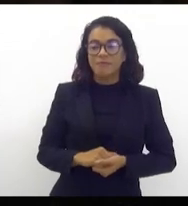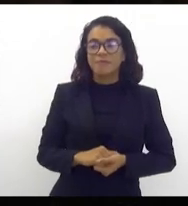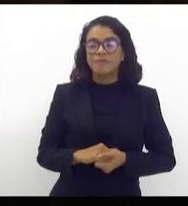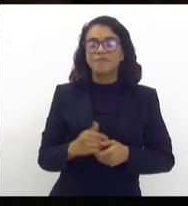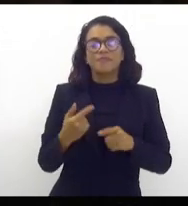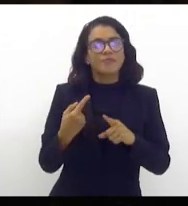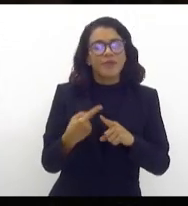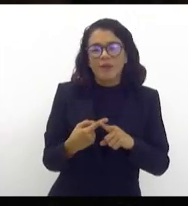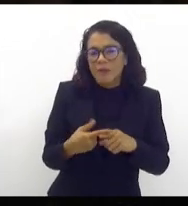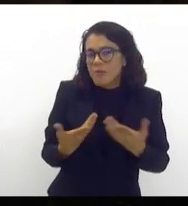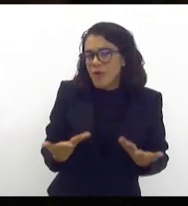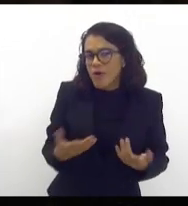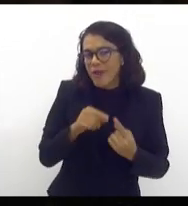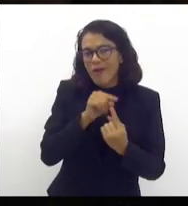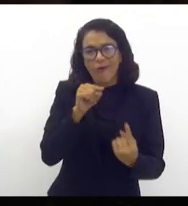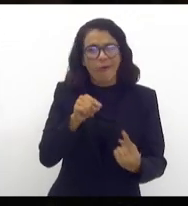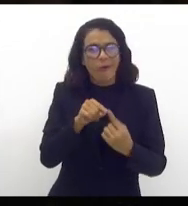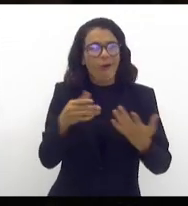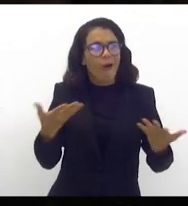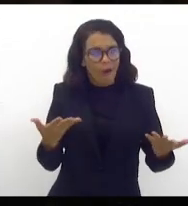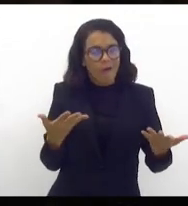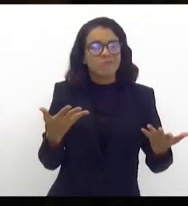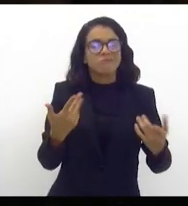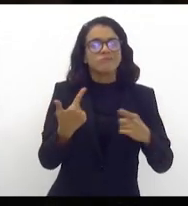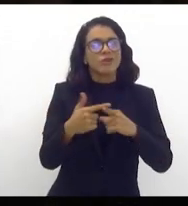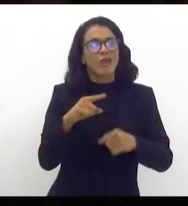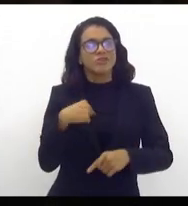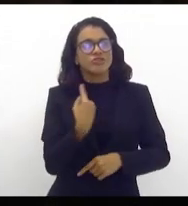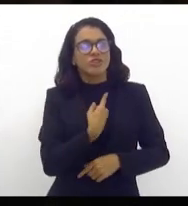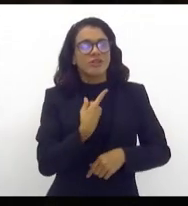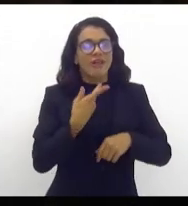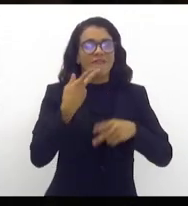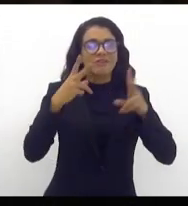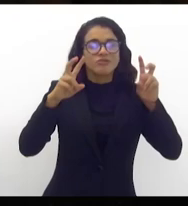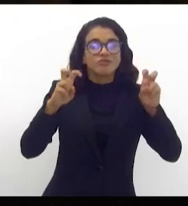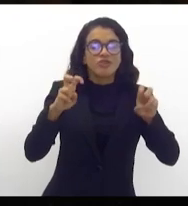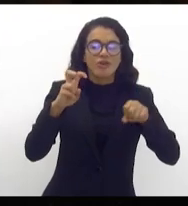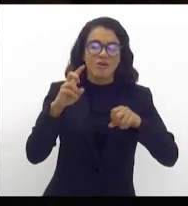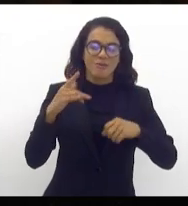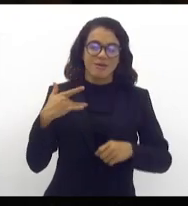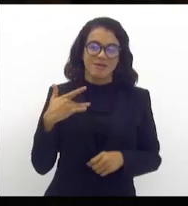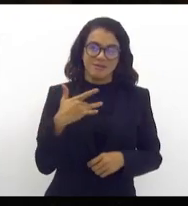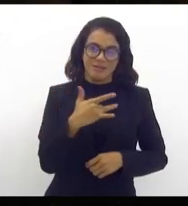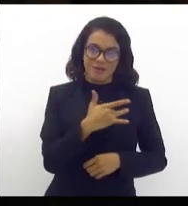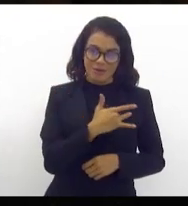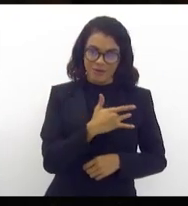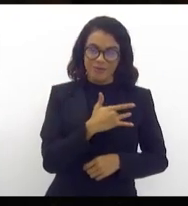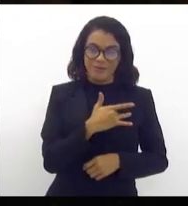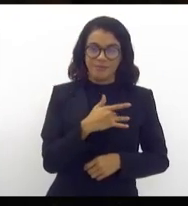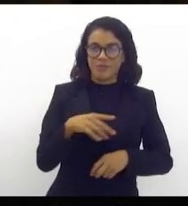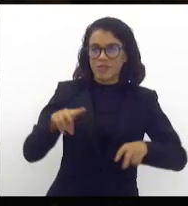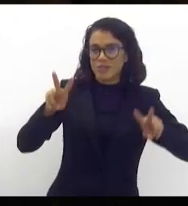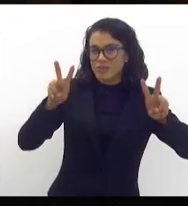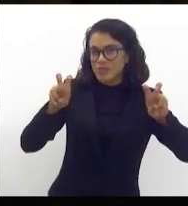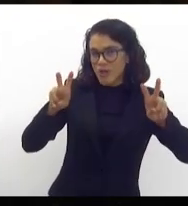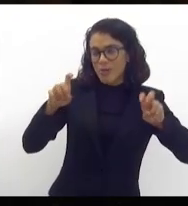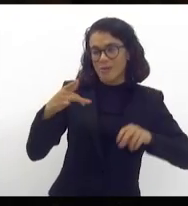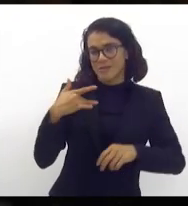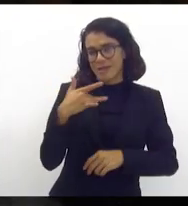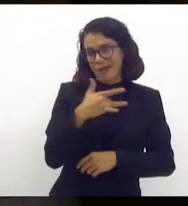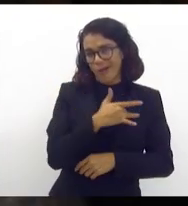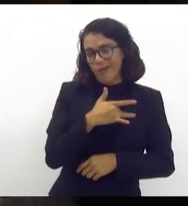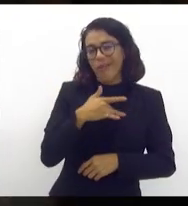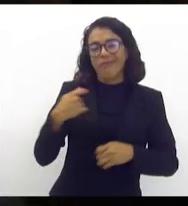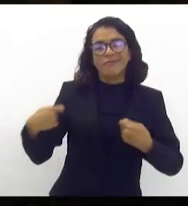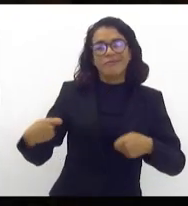nós estamos falando de saúde e a necessidade imperiosa